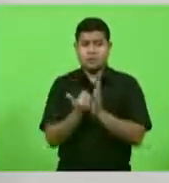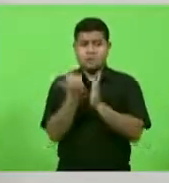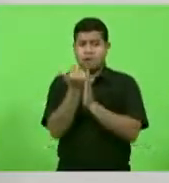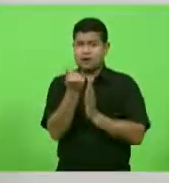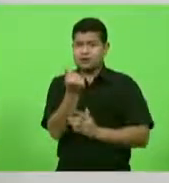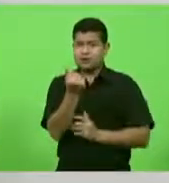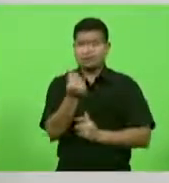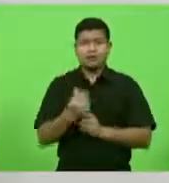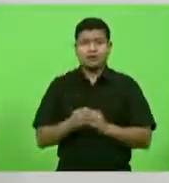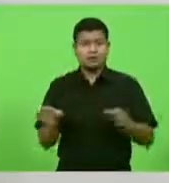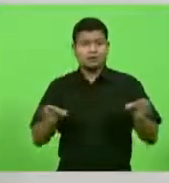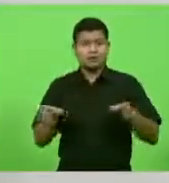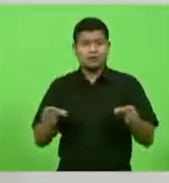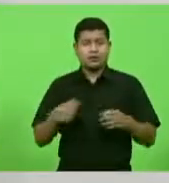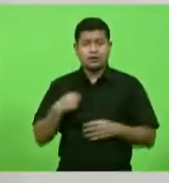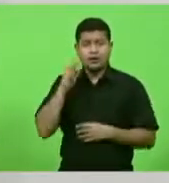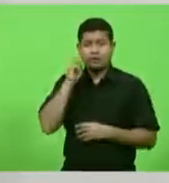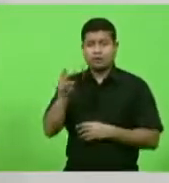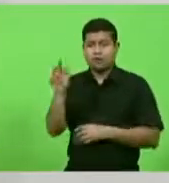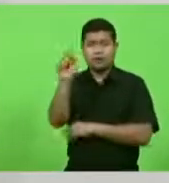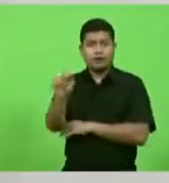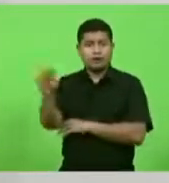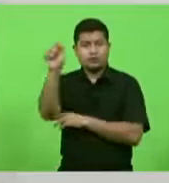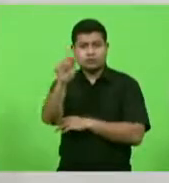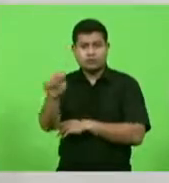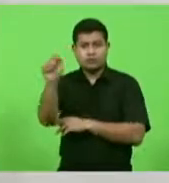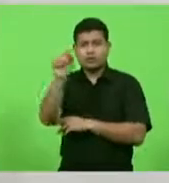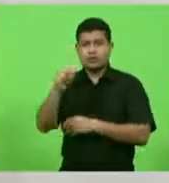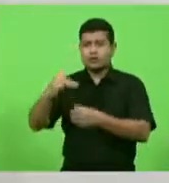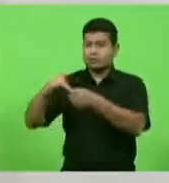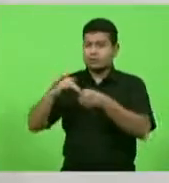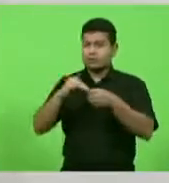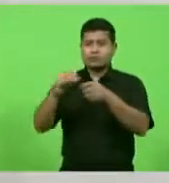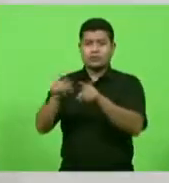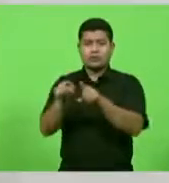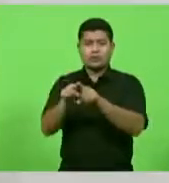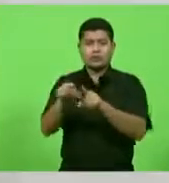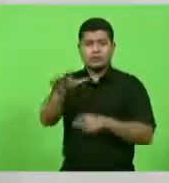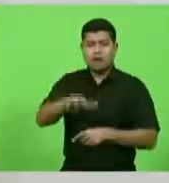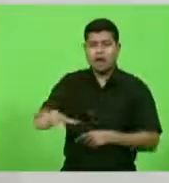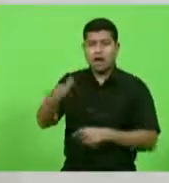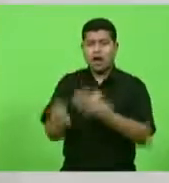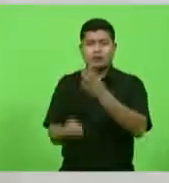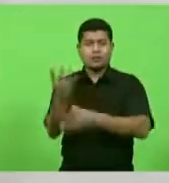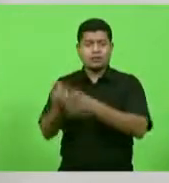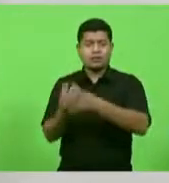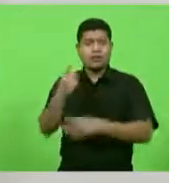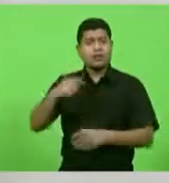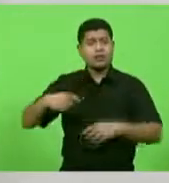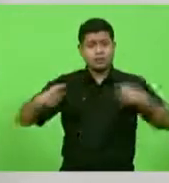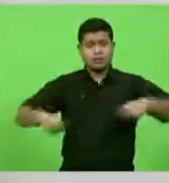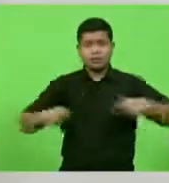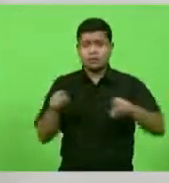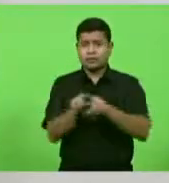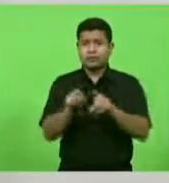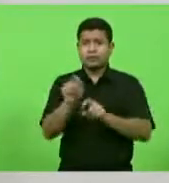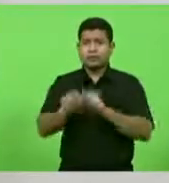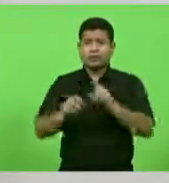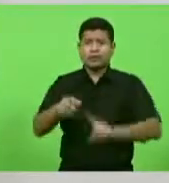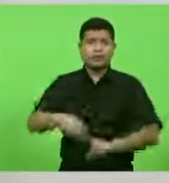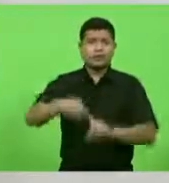Eu vejo as associações de municípios e os setores produtivos. É preciso também destacar aqui